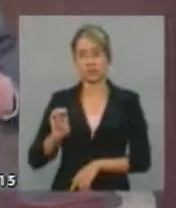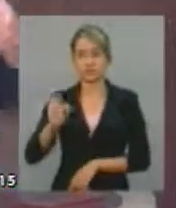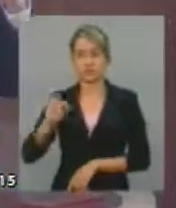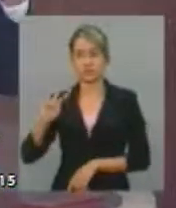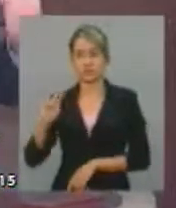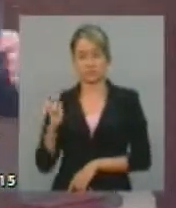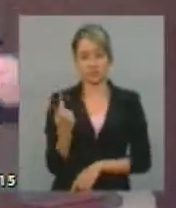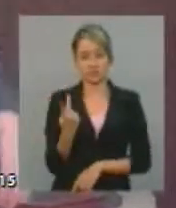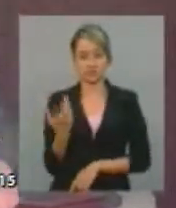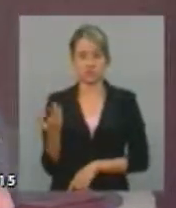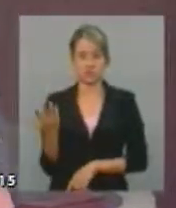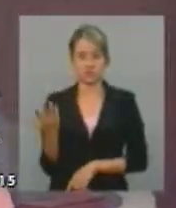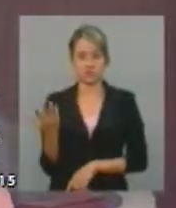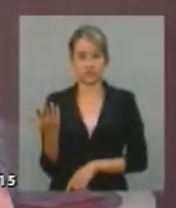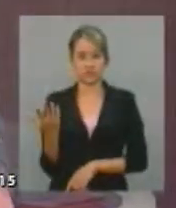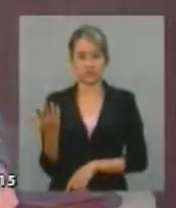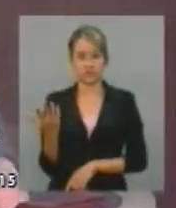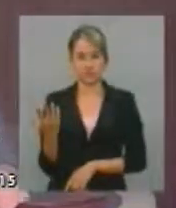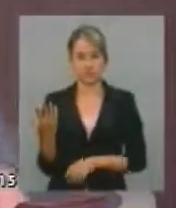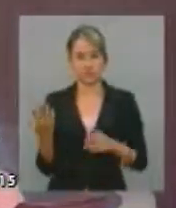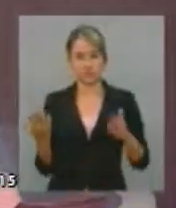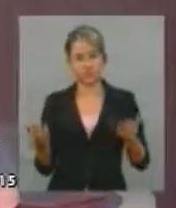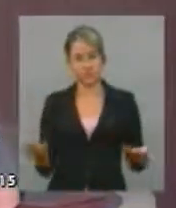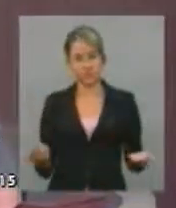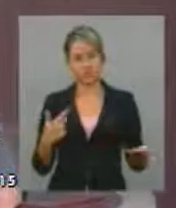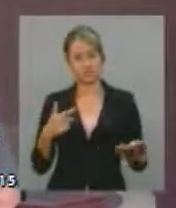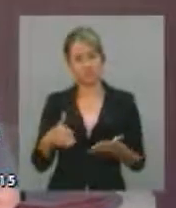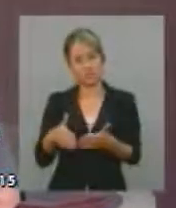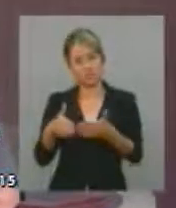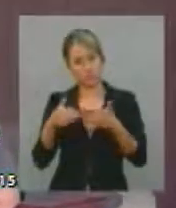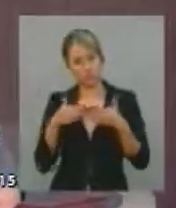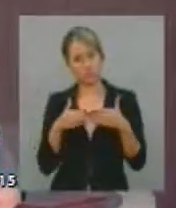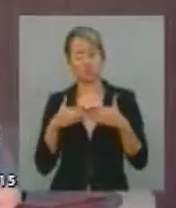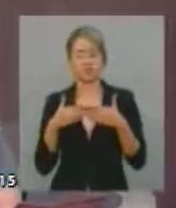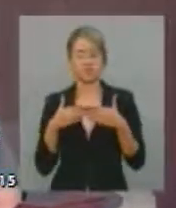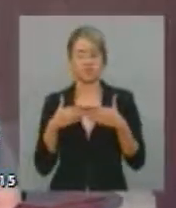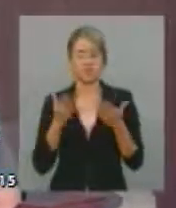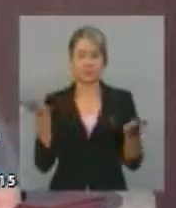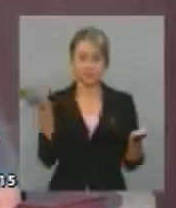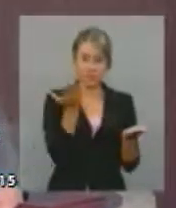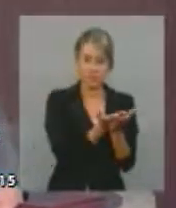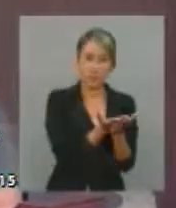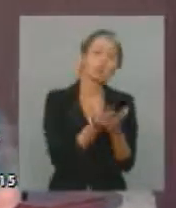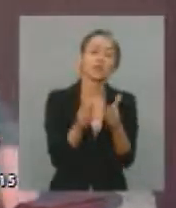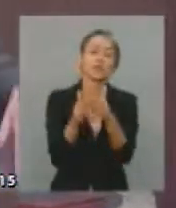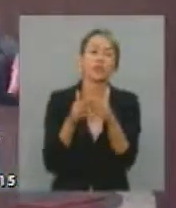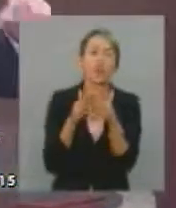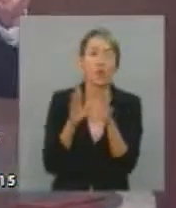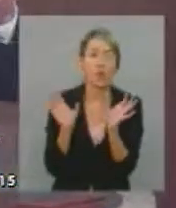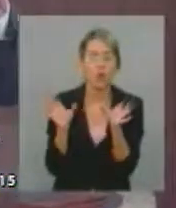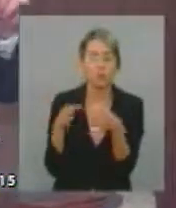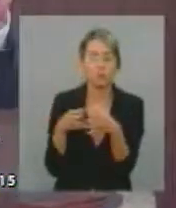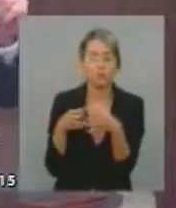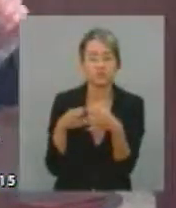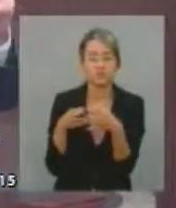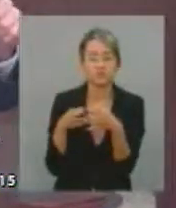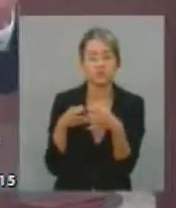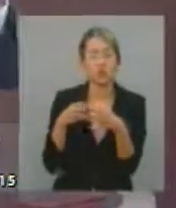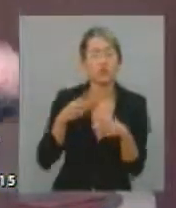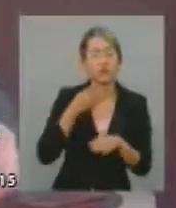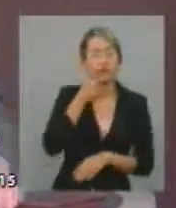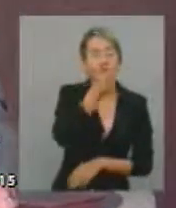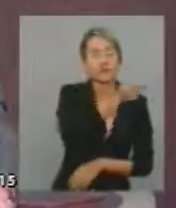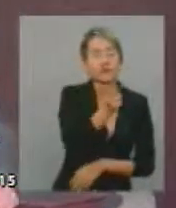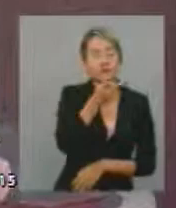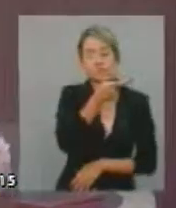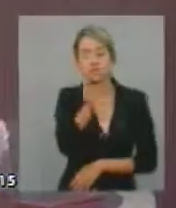corretamente, de forma diligente, ingressou com pedido de requerimento requerendo uma comissão que visite